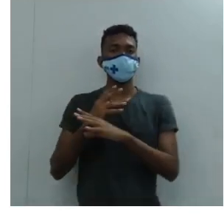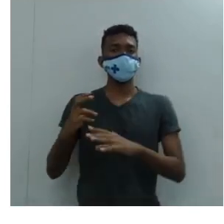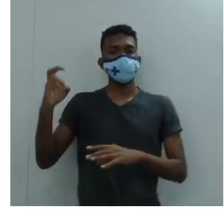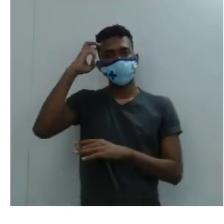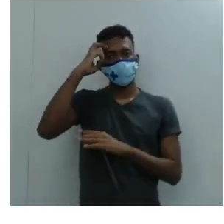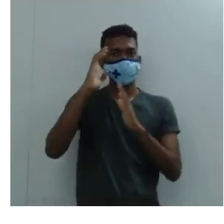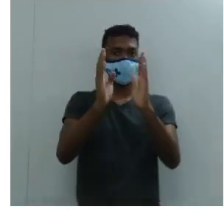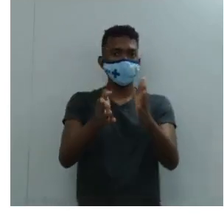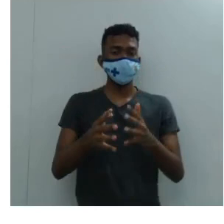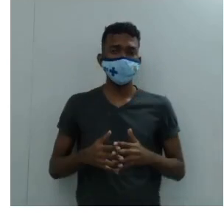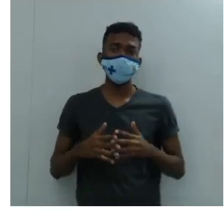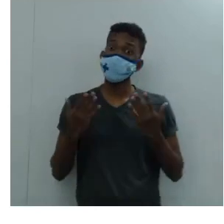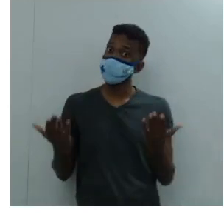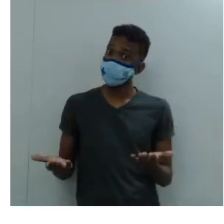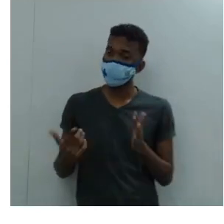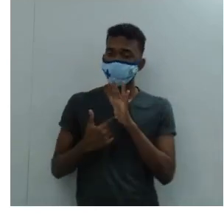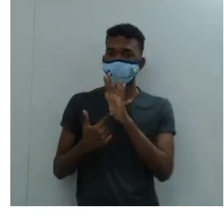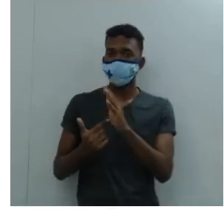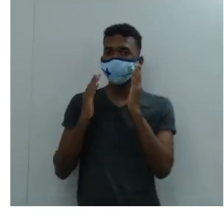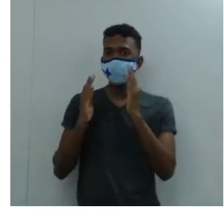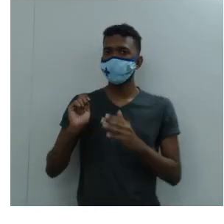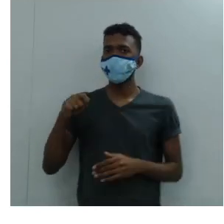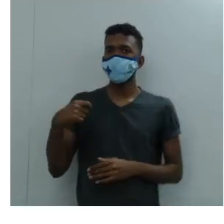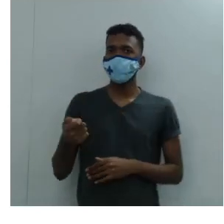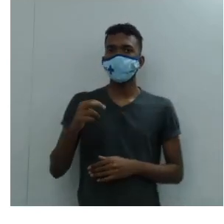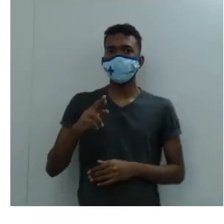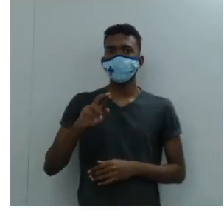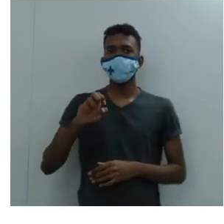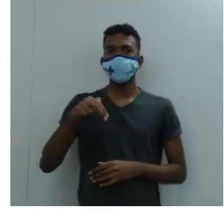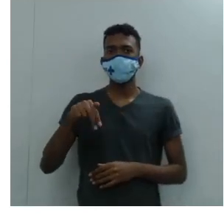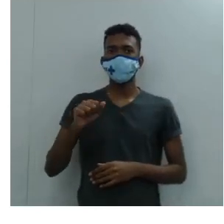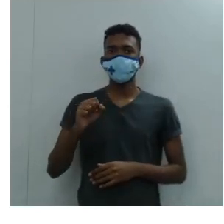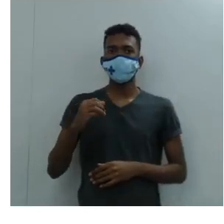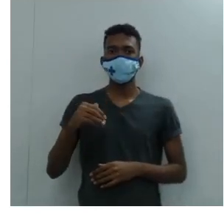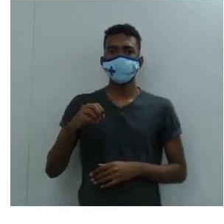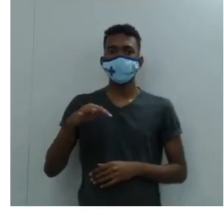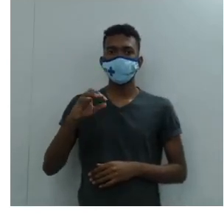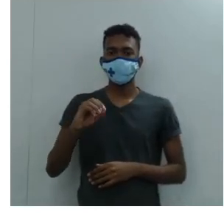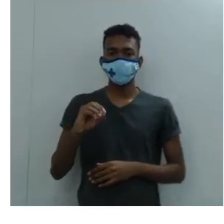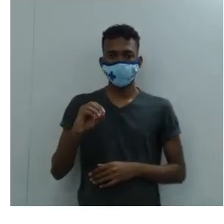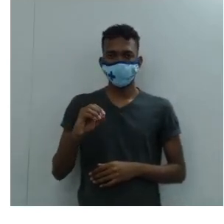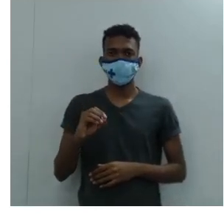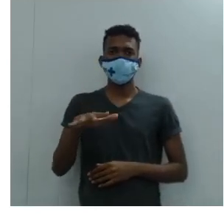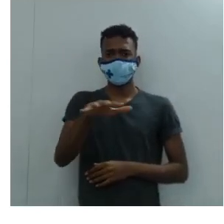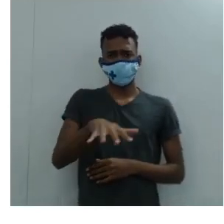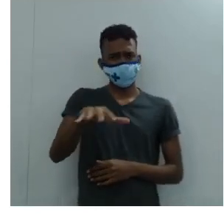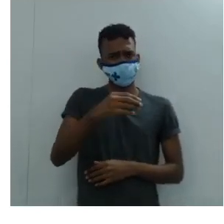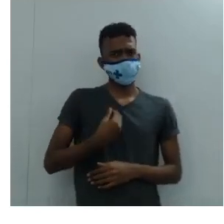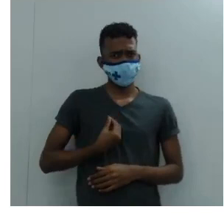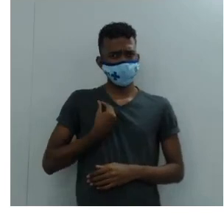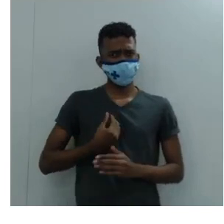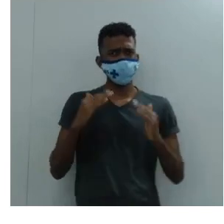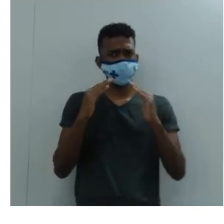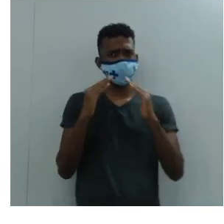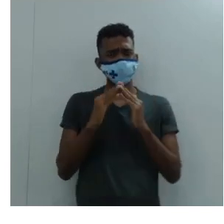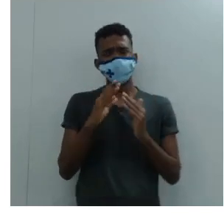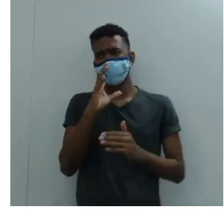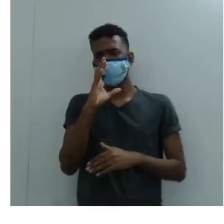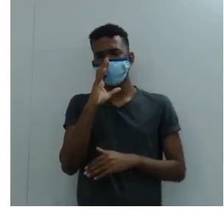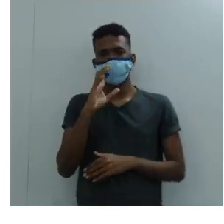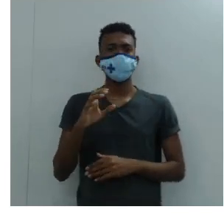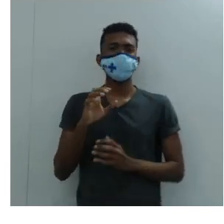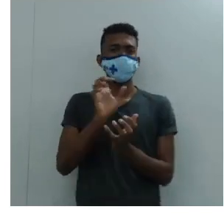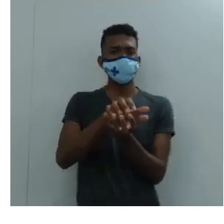Então denomina-se renascimento, prezados e prezadas que estão em casa, se que não educa, que é. Então